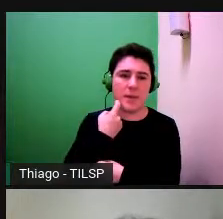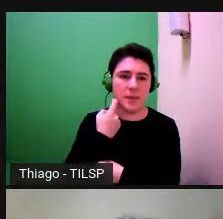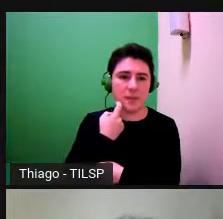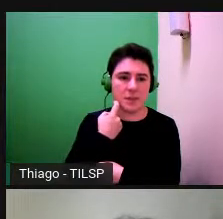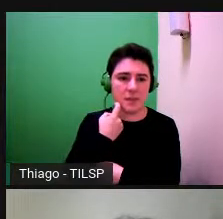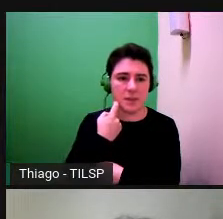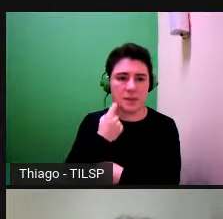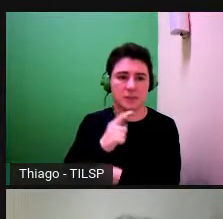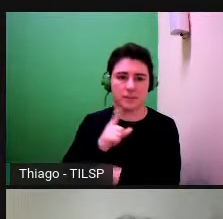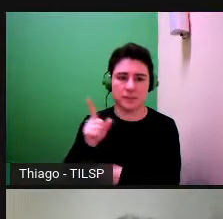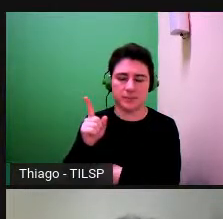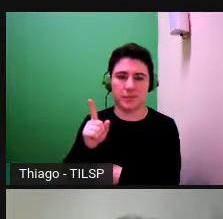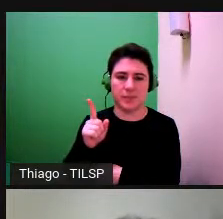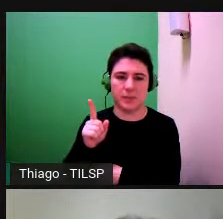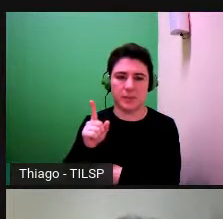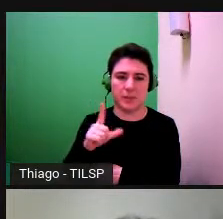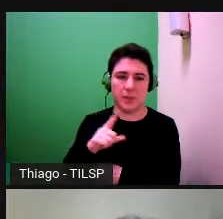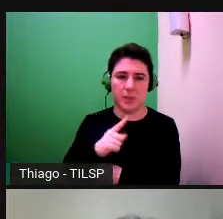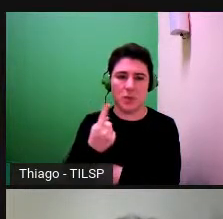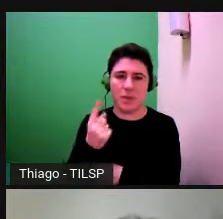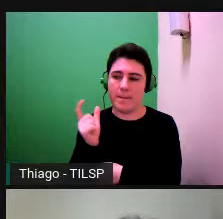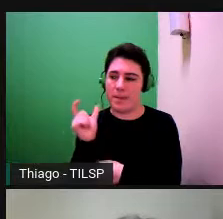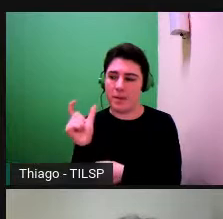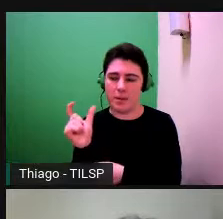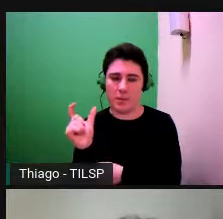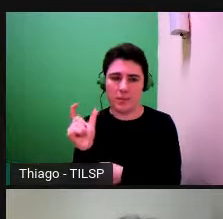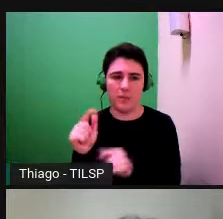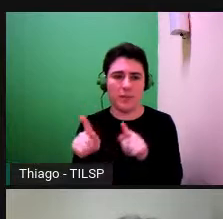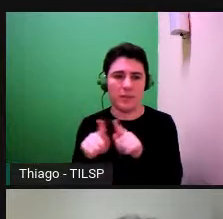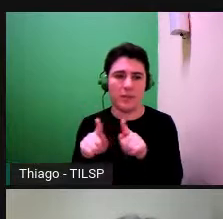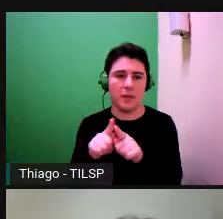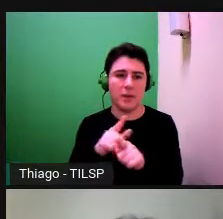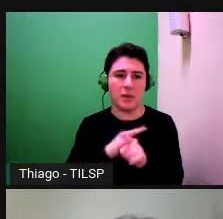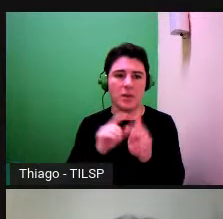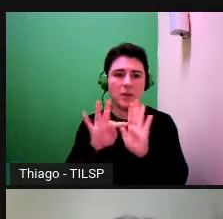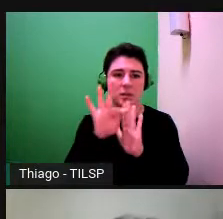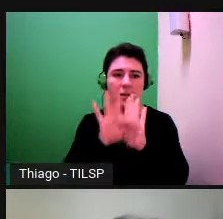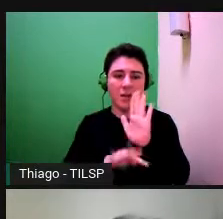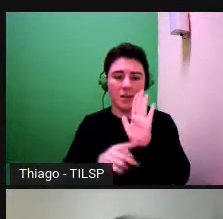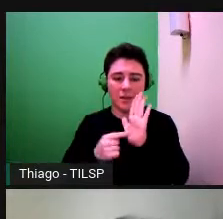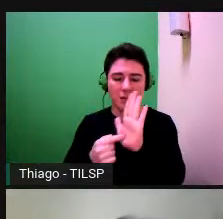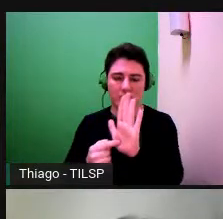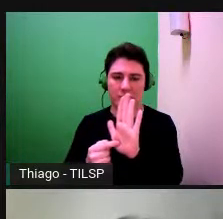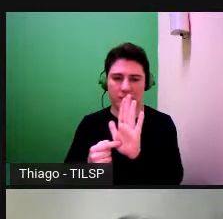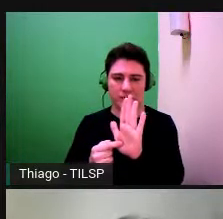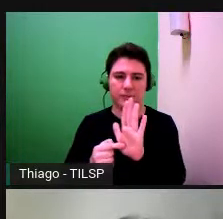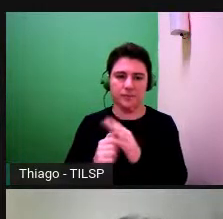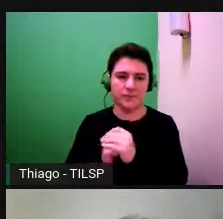ser para as quais aparece um verbete e temos um texto introdutório um texto de entrada